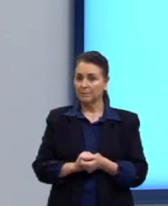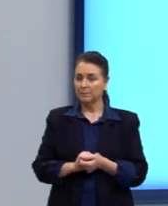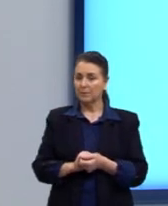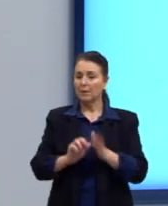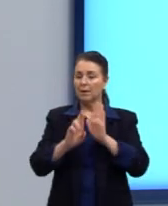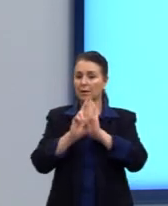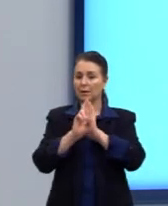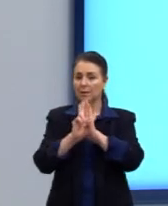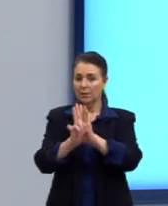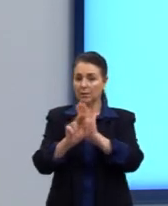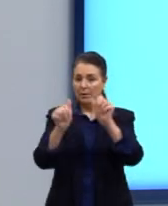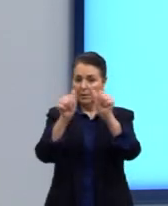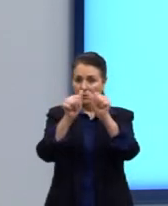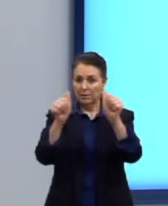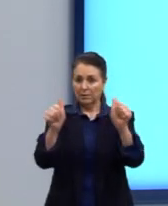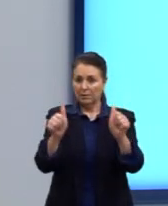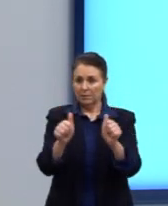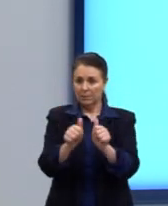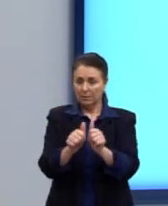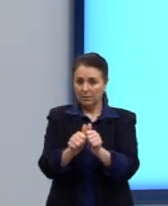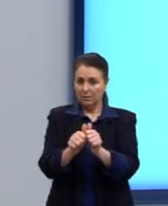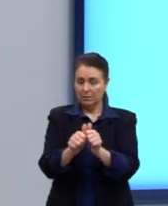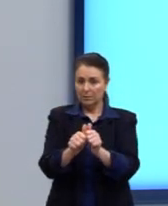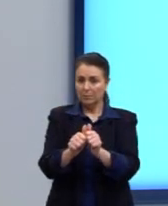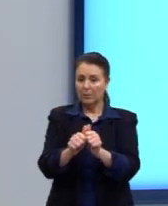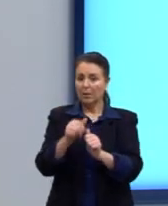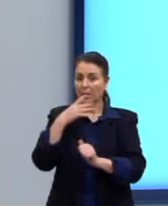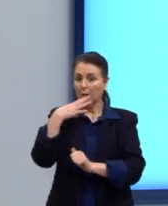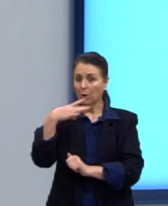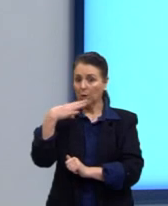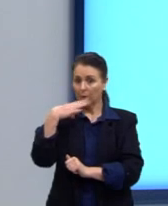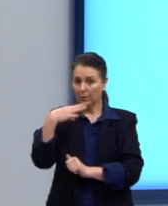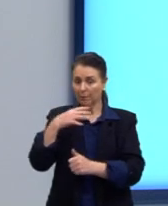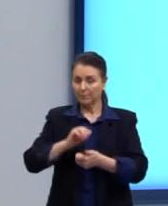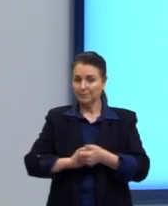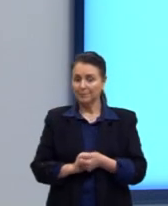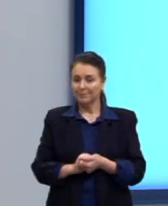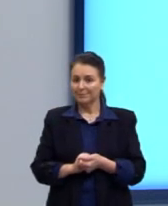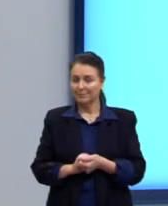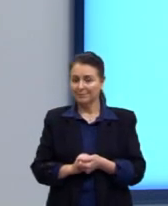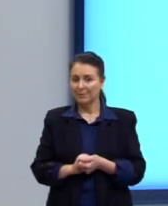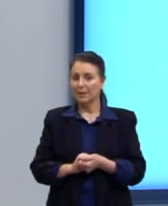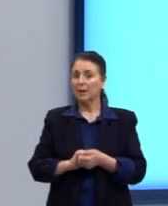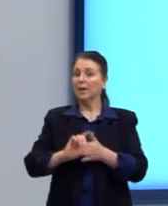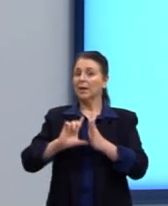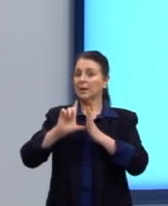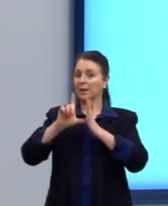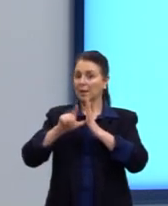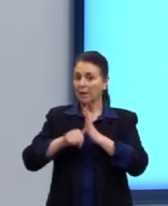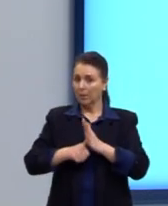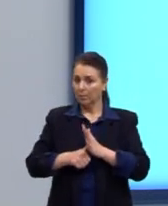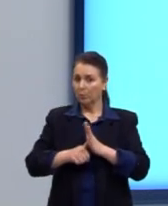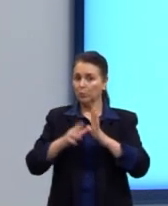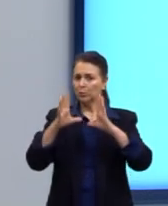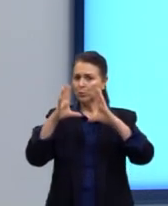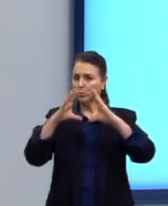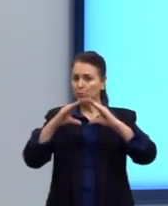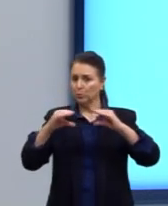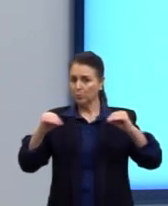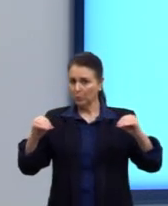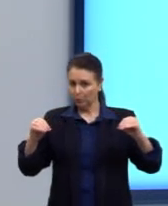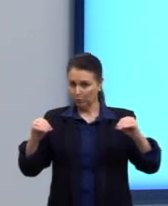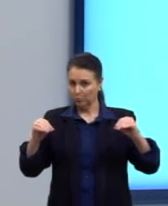Representados na figura pelas tonalidades de cor. O posterior desaparecimento do fator de